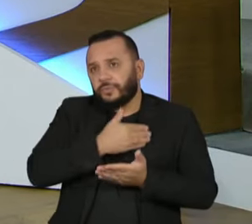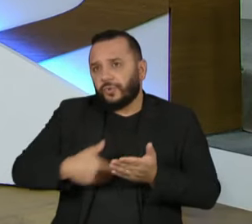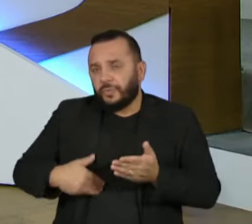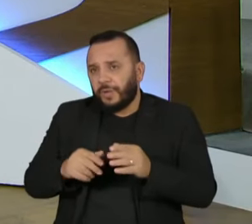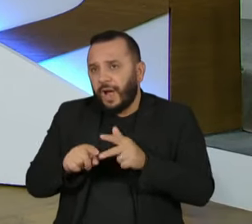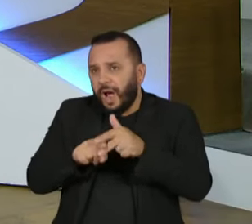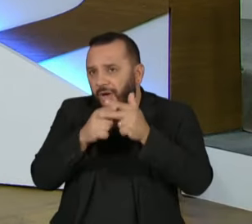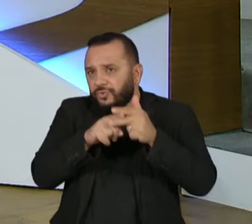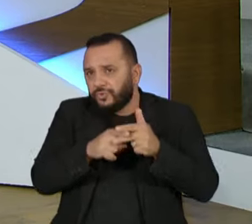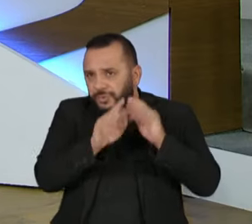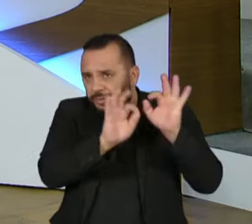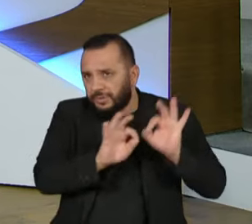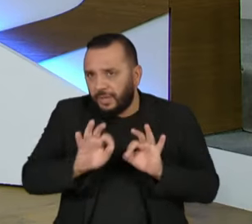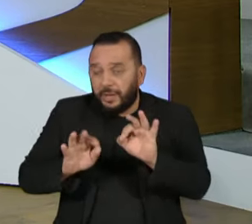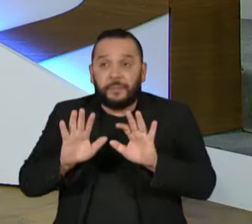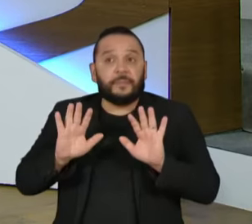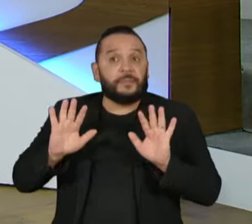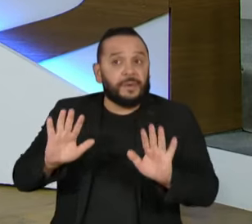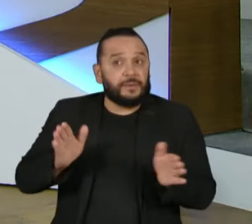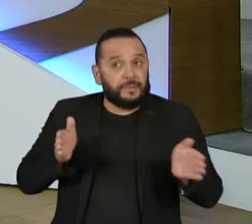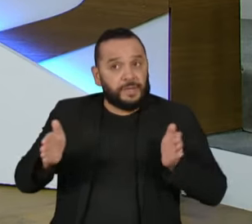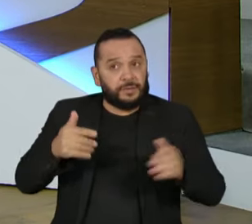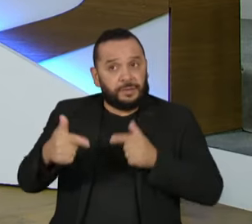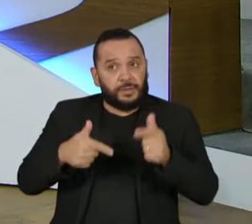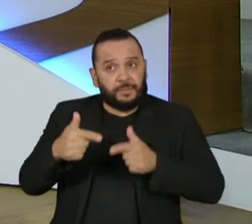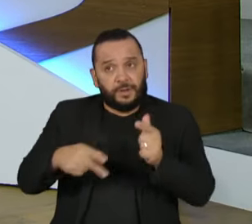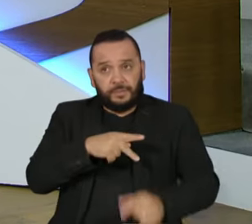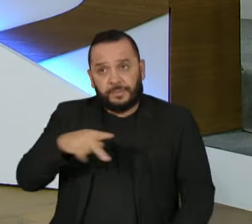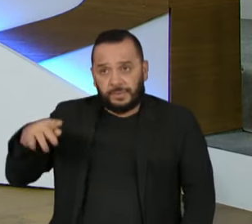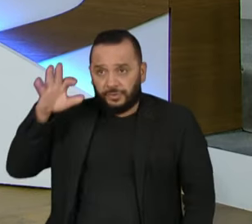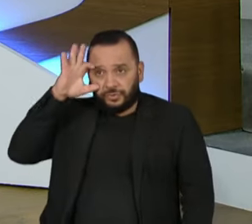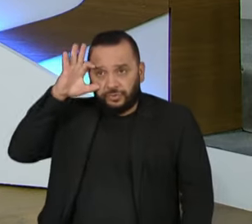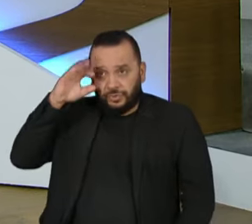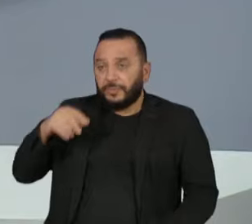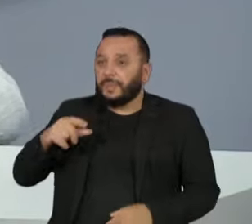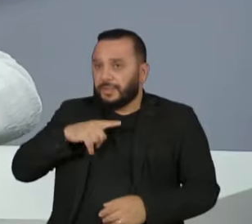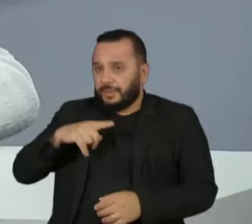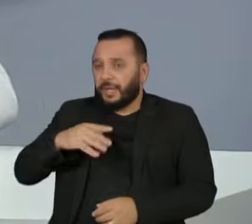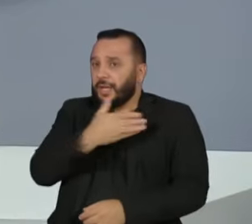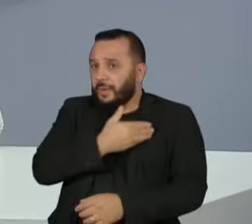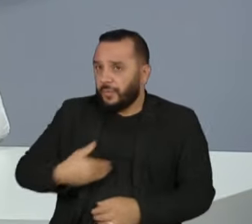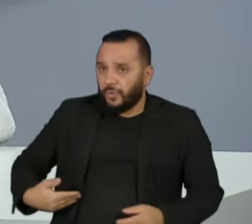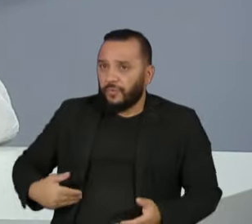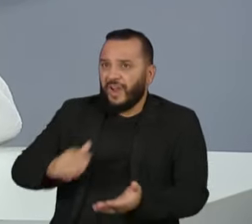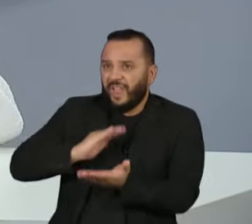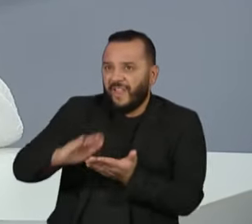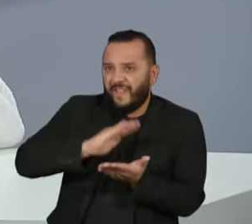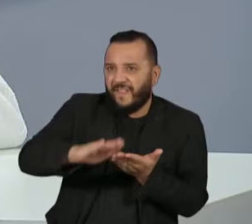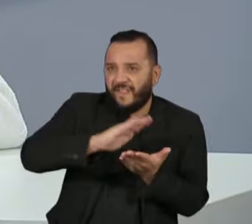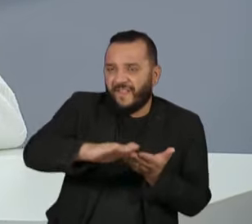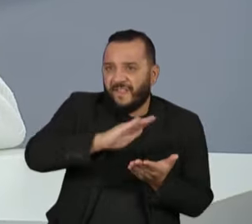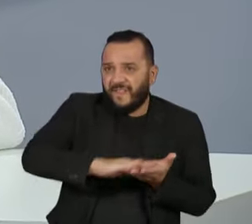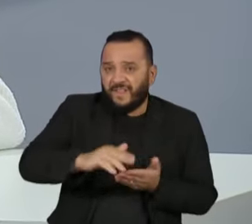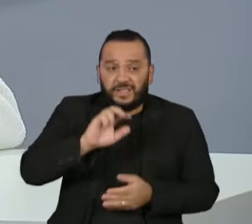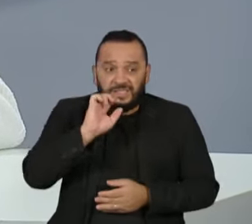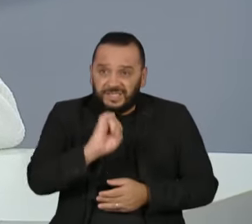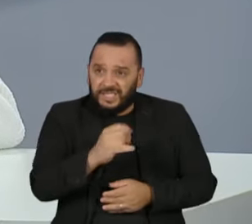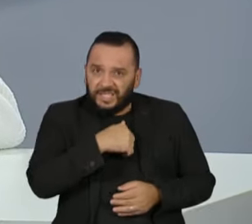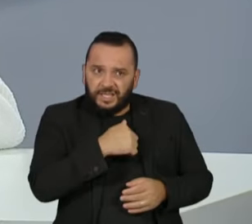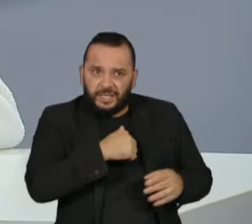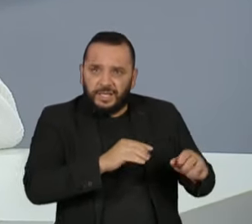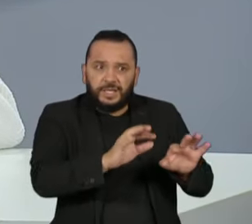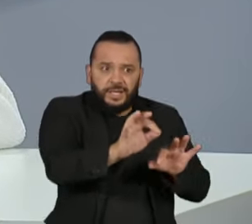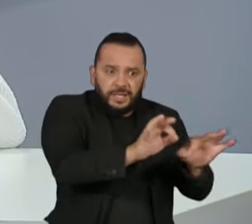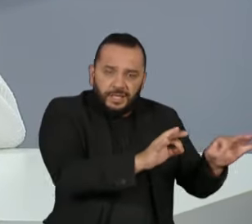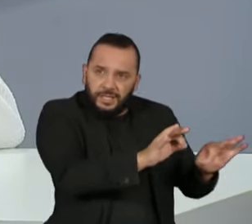Dilma nos mostrou o contrário. Quando você tem muito gasto público e você não faz o dever de casa do outro lado da